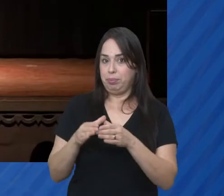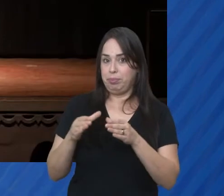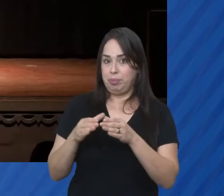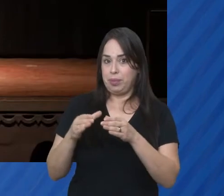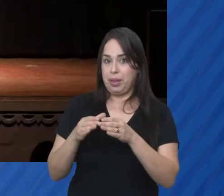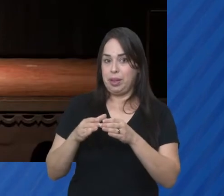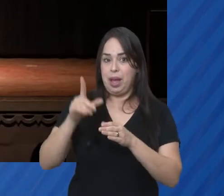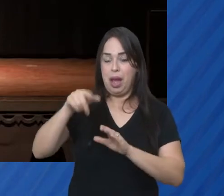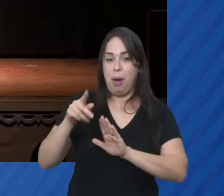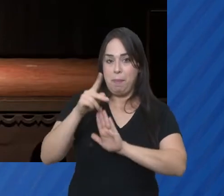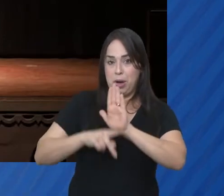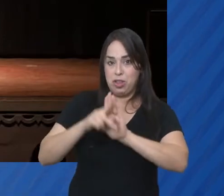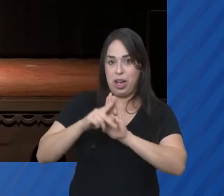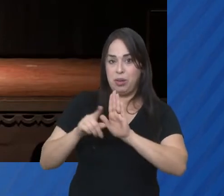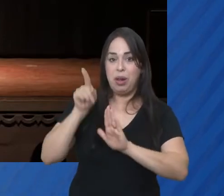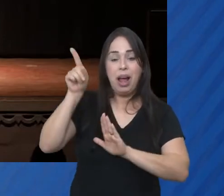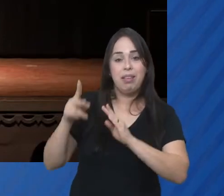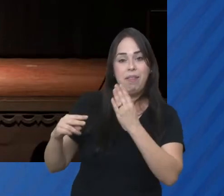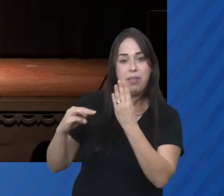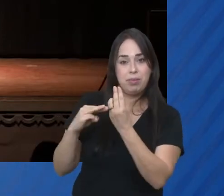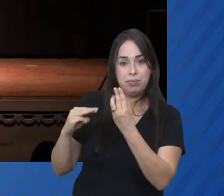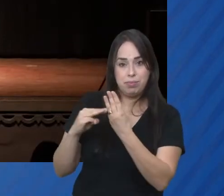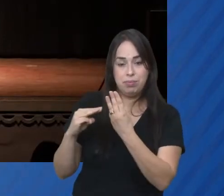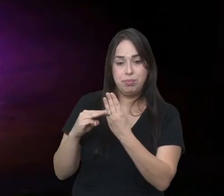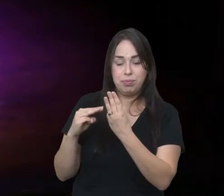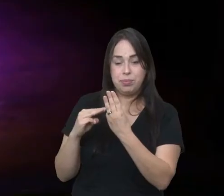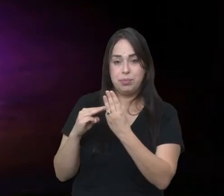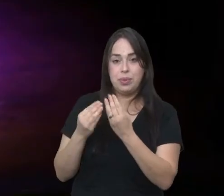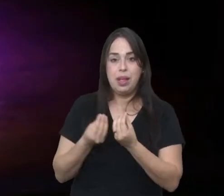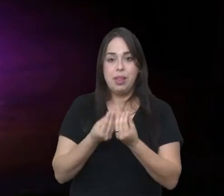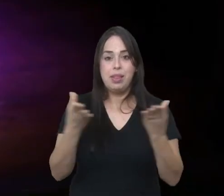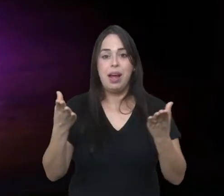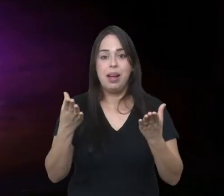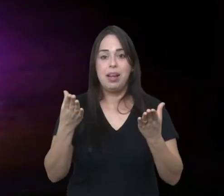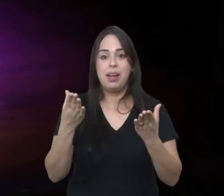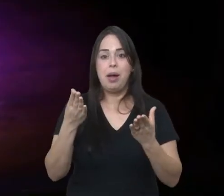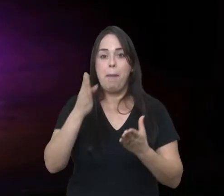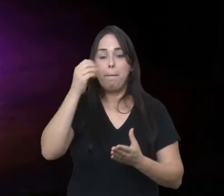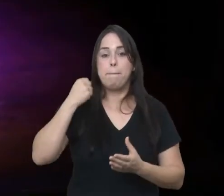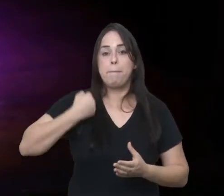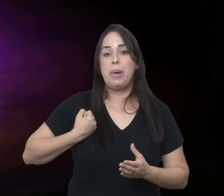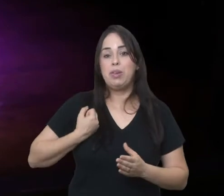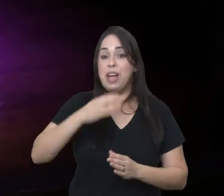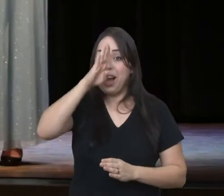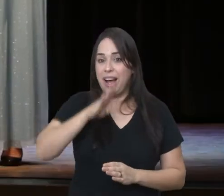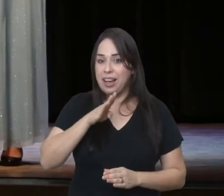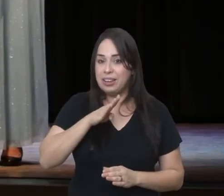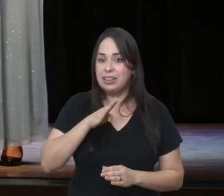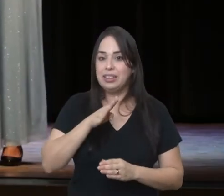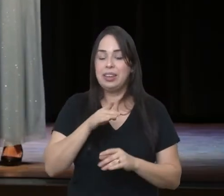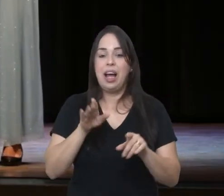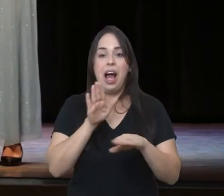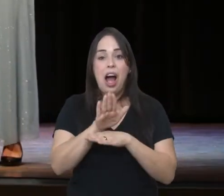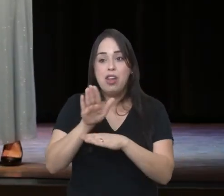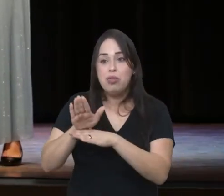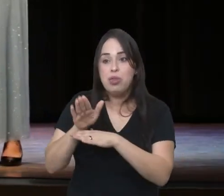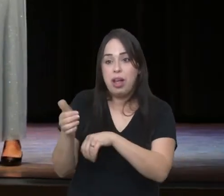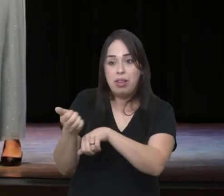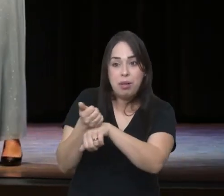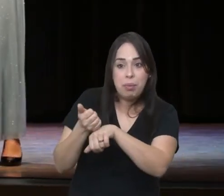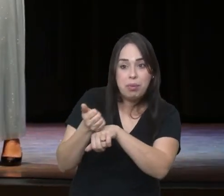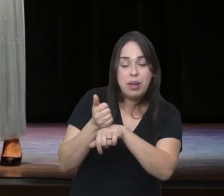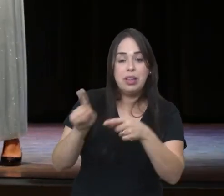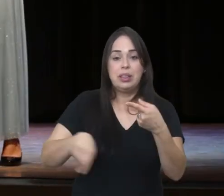projeto coordenado pela Fundação Cultural Cassiano Ricado e oferece bolsa auxílio para os coristas contribuindo para a formação